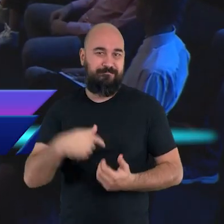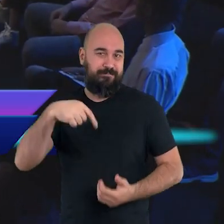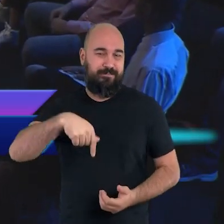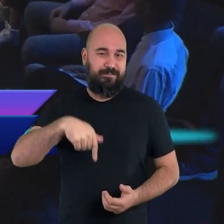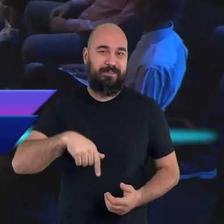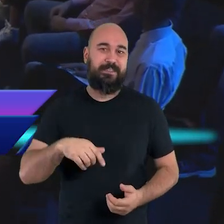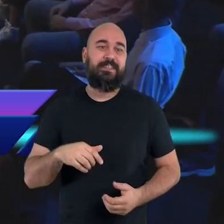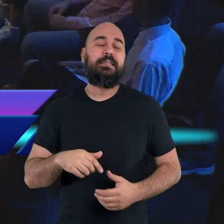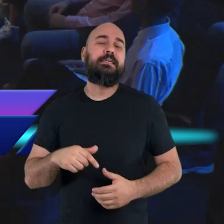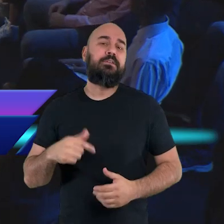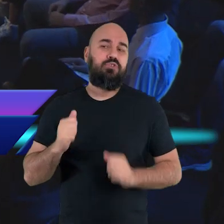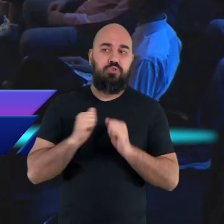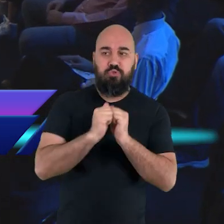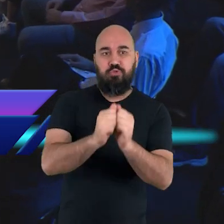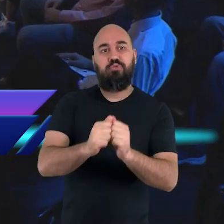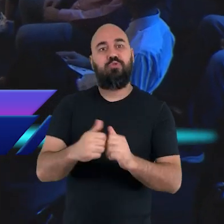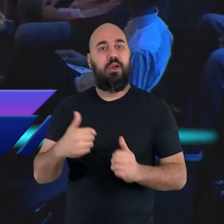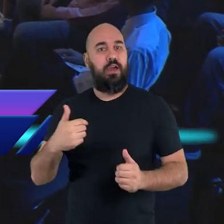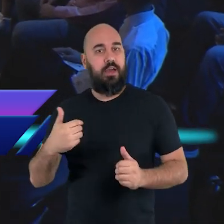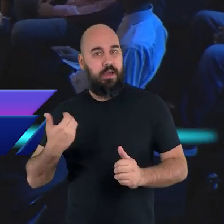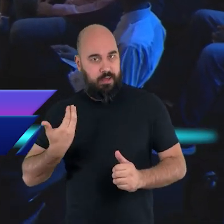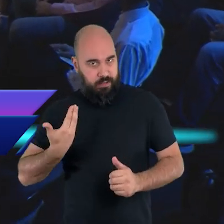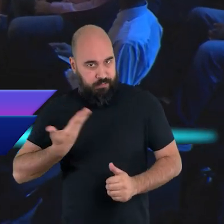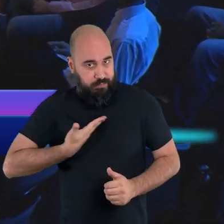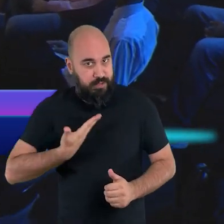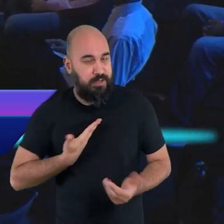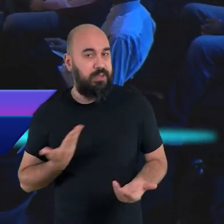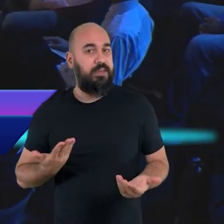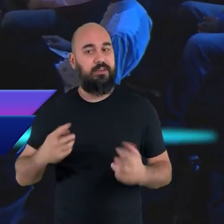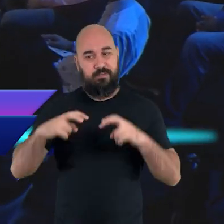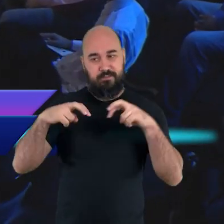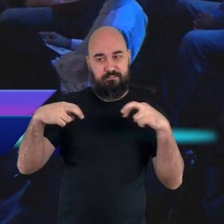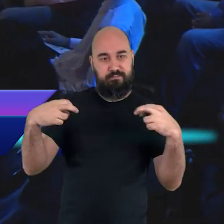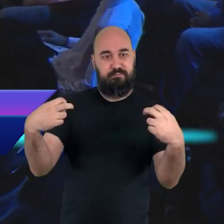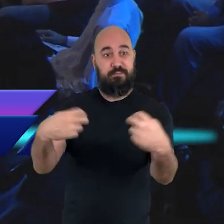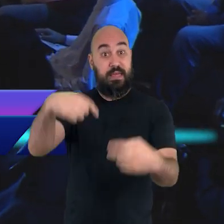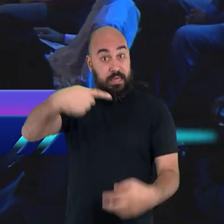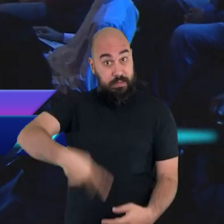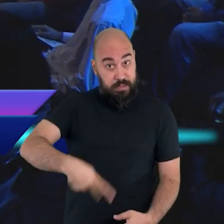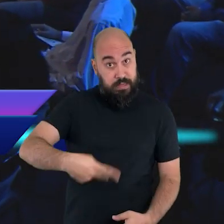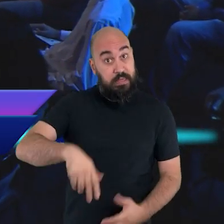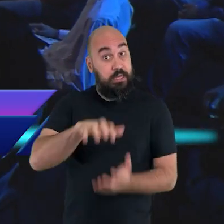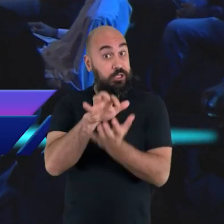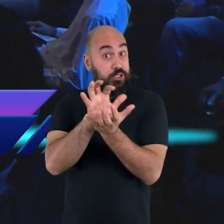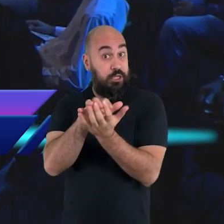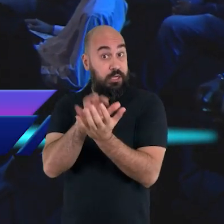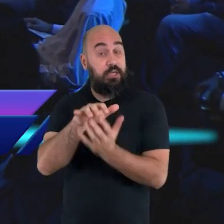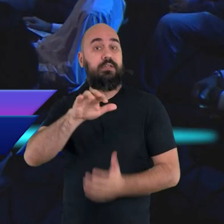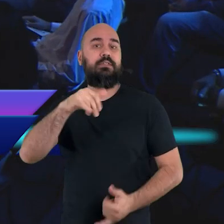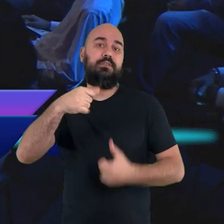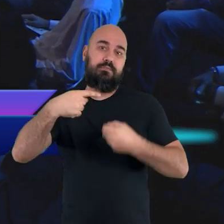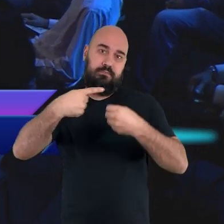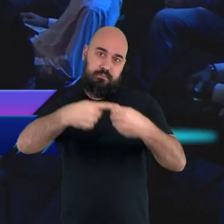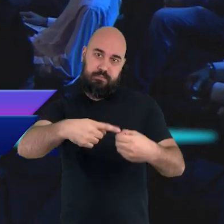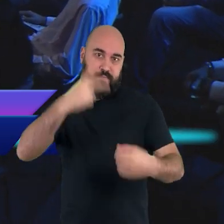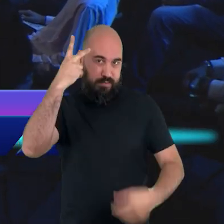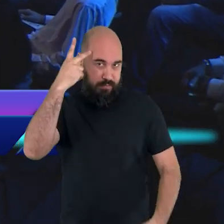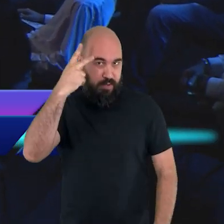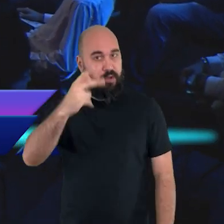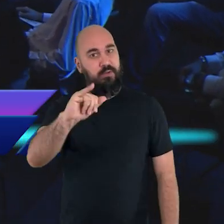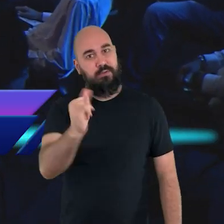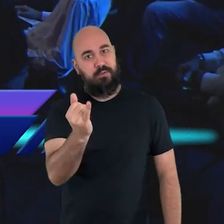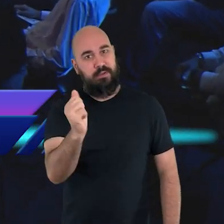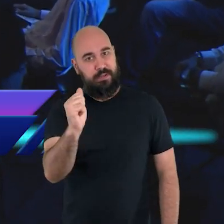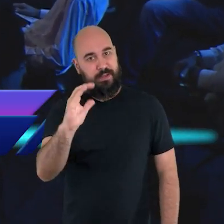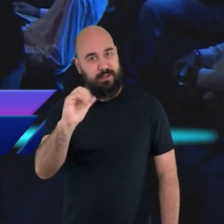pessoas, amigos e amigas aqui da cidade de Jacareí que gostam da Bíblia, que estudam a Bíblia e que me acompanharão nesses